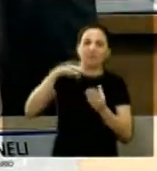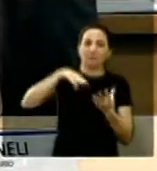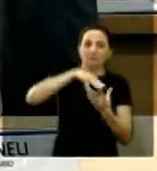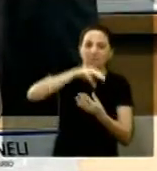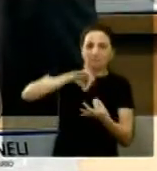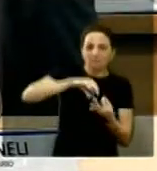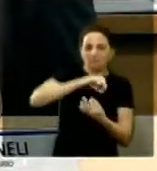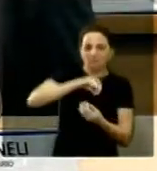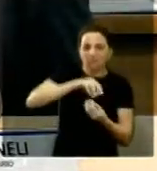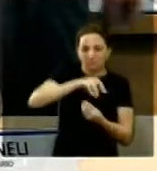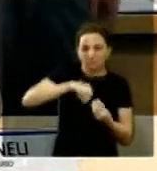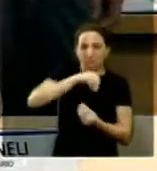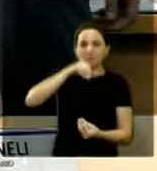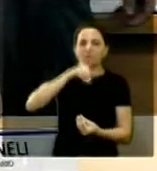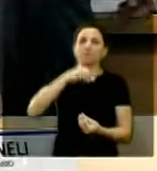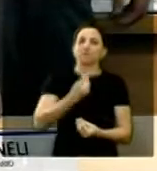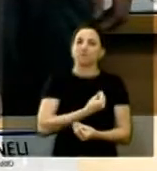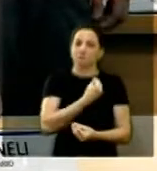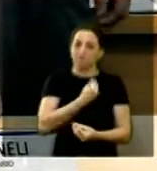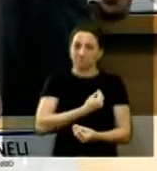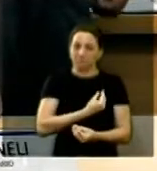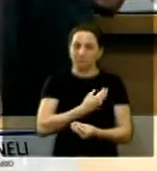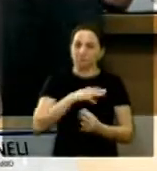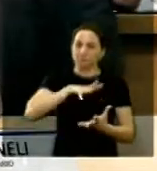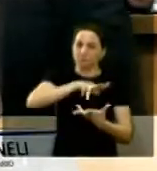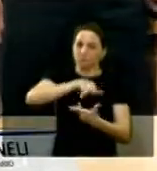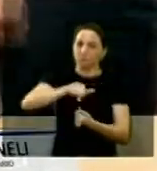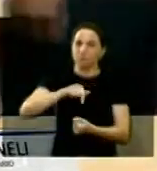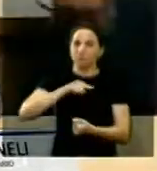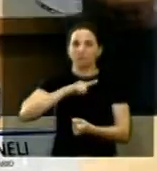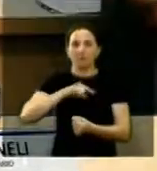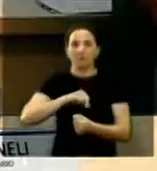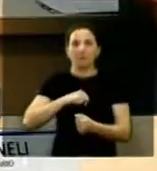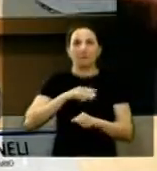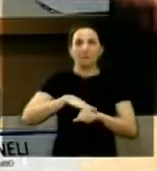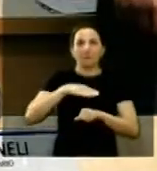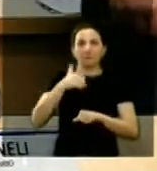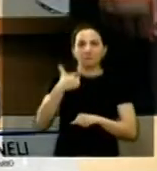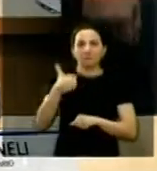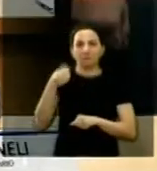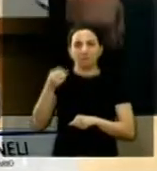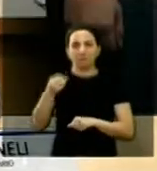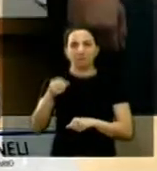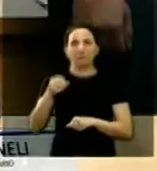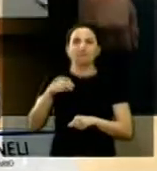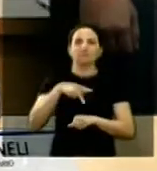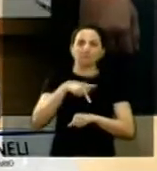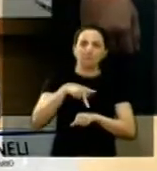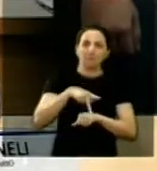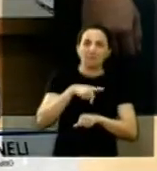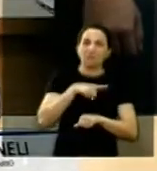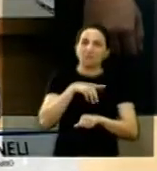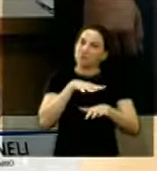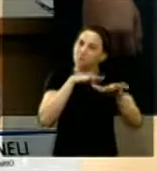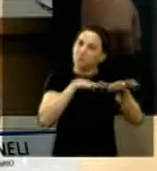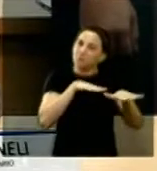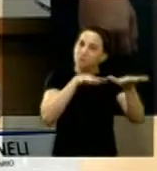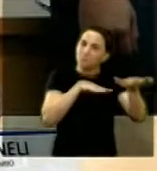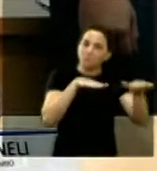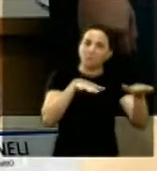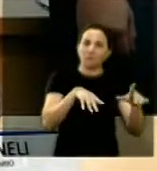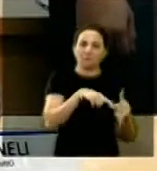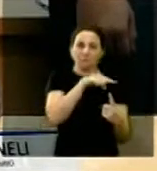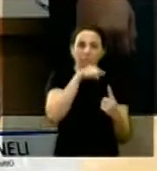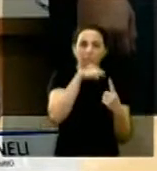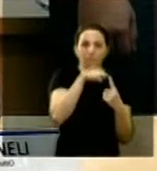vitais. Considerando que em todo o mundo existem hoje mais de 200 centros do movimento de Schoenstatt, cujo ponto